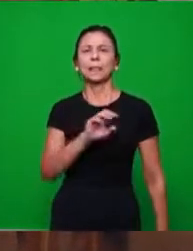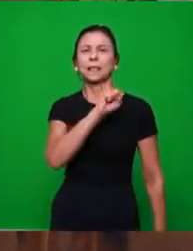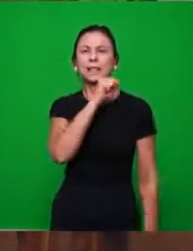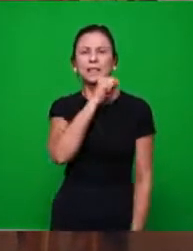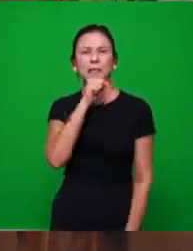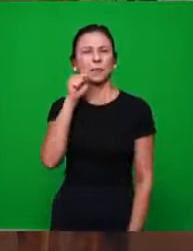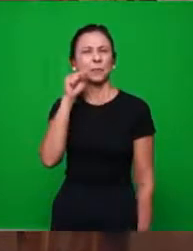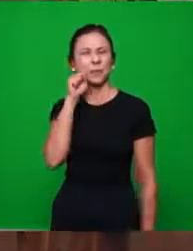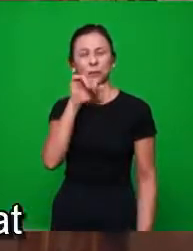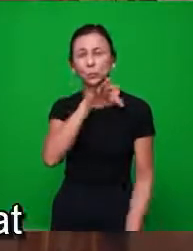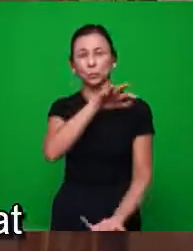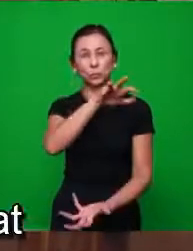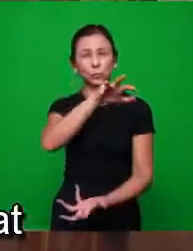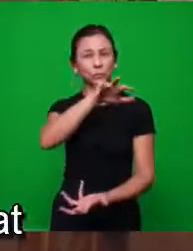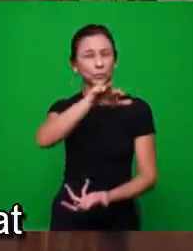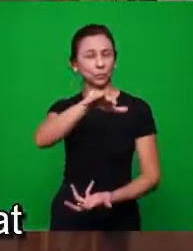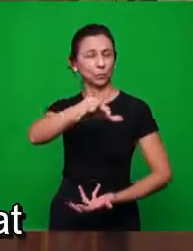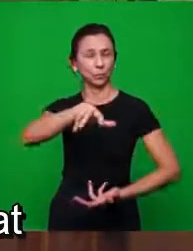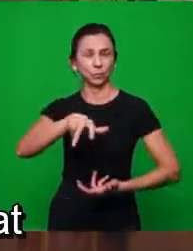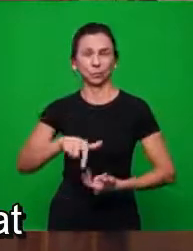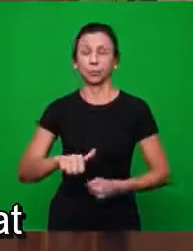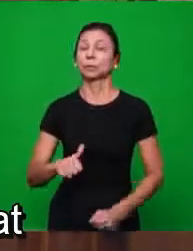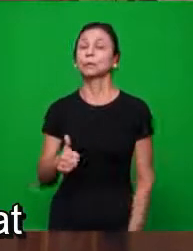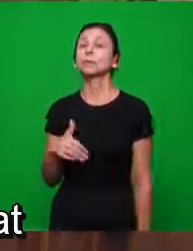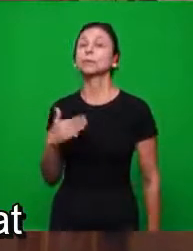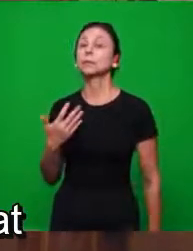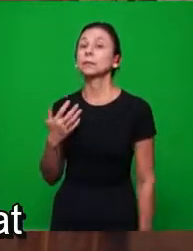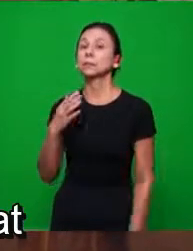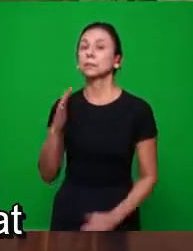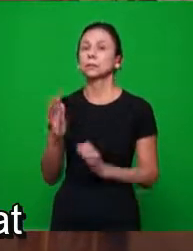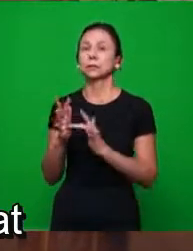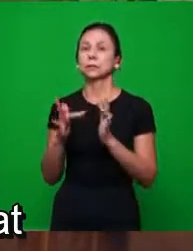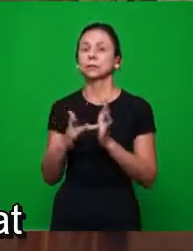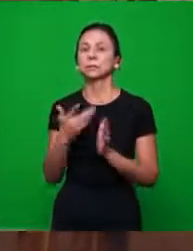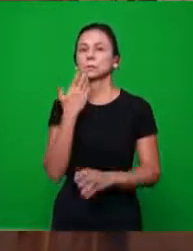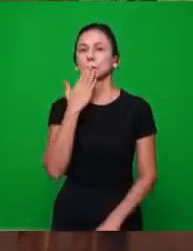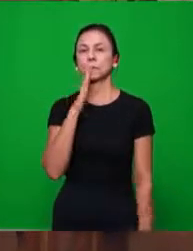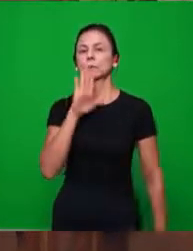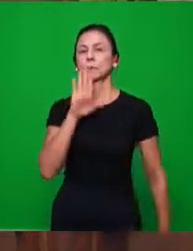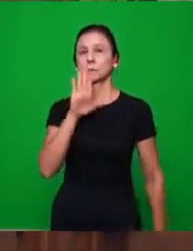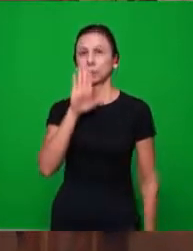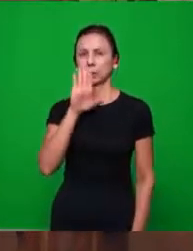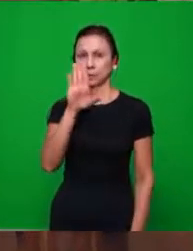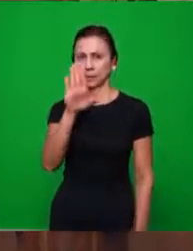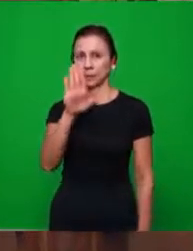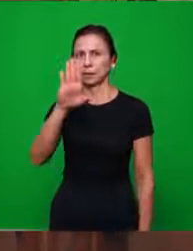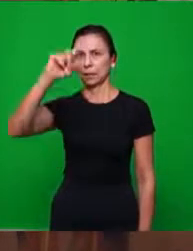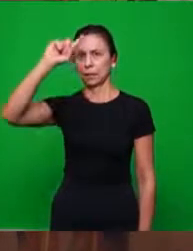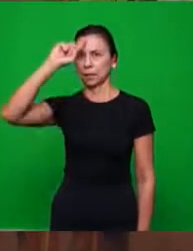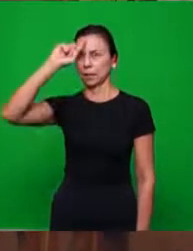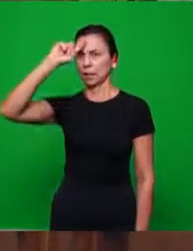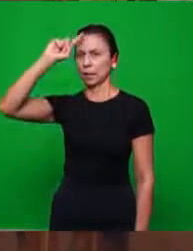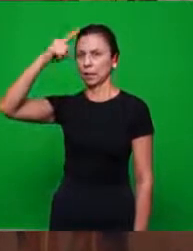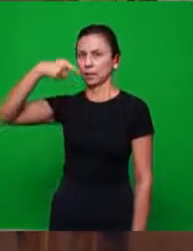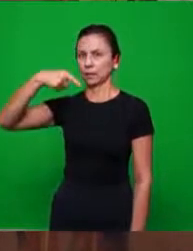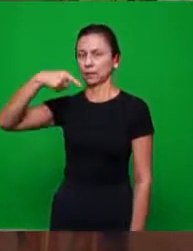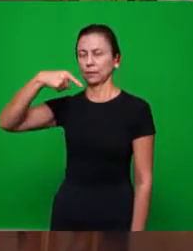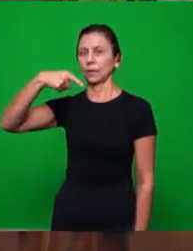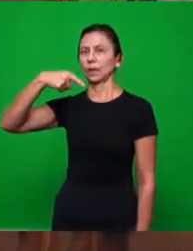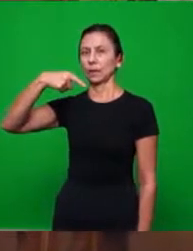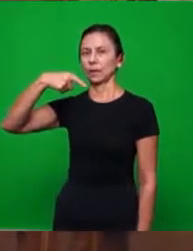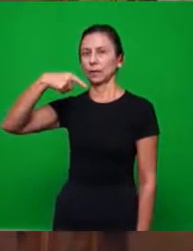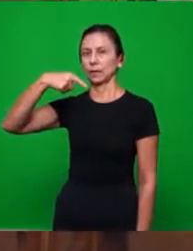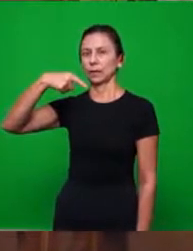as partes do mundo, que era a promessa do Senhor Jesus, de que Ele enviaria os seus discípulos para essa